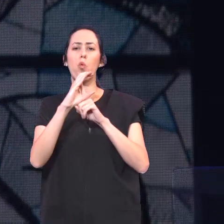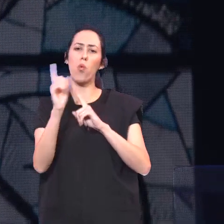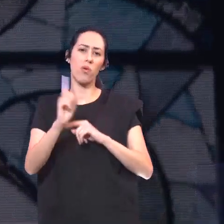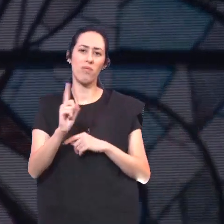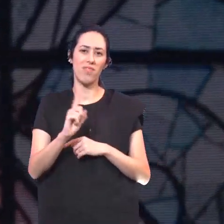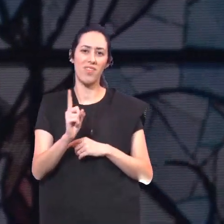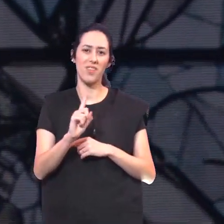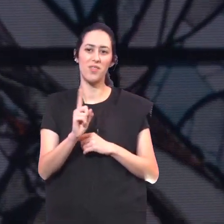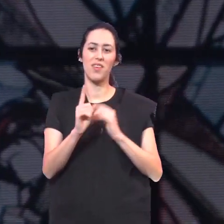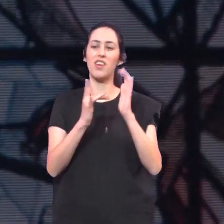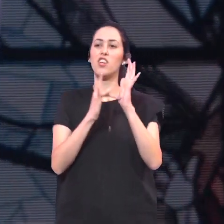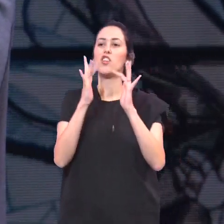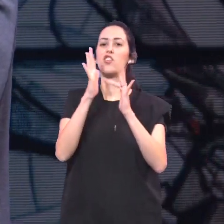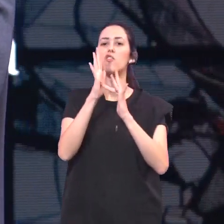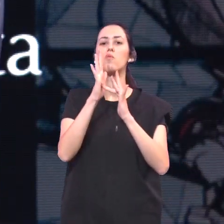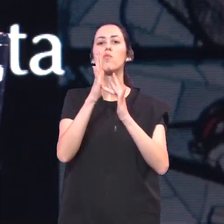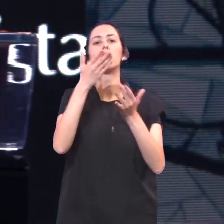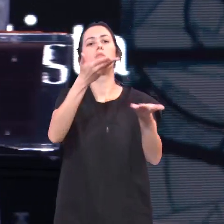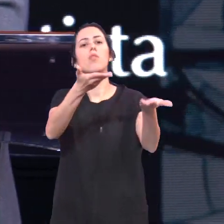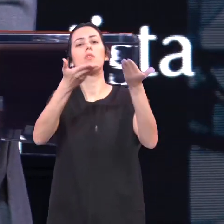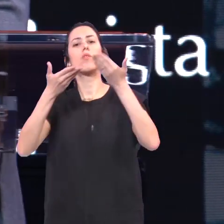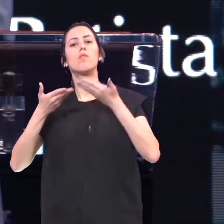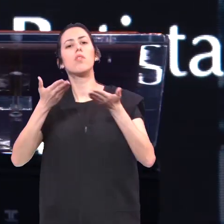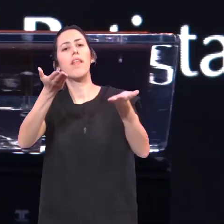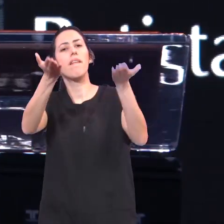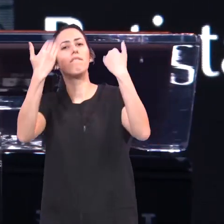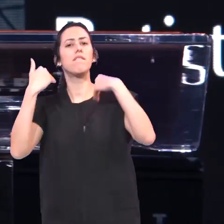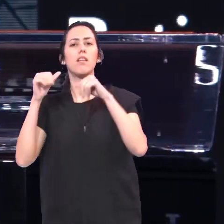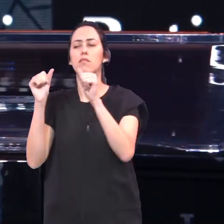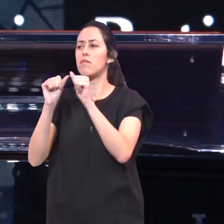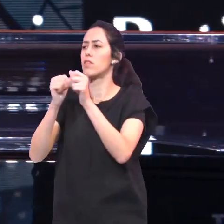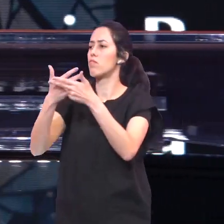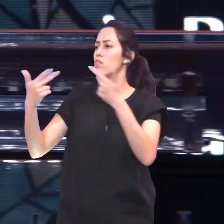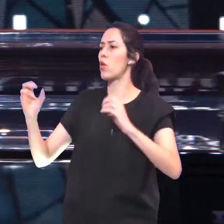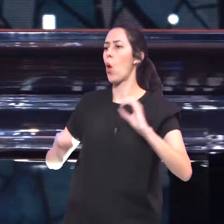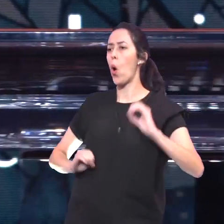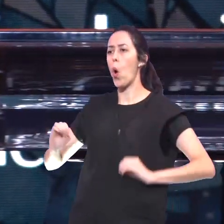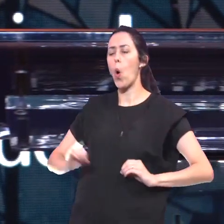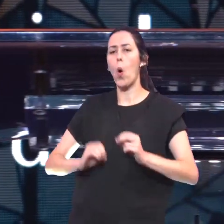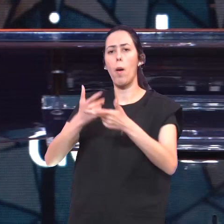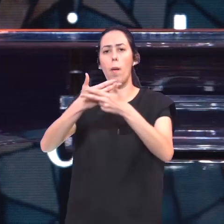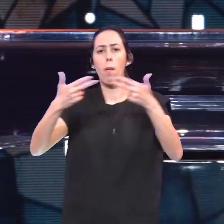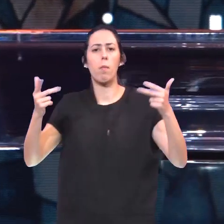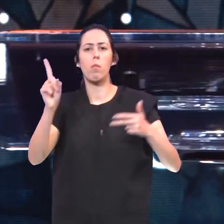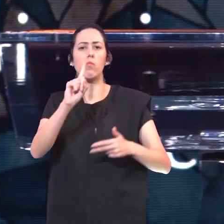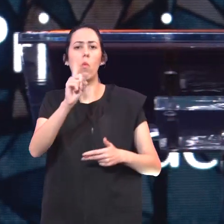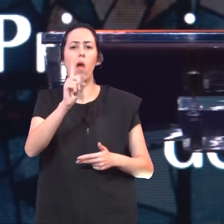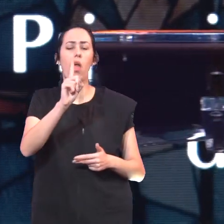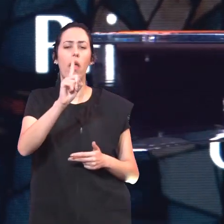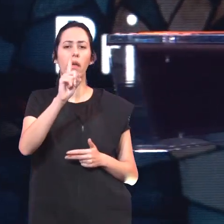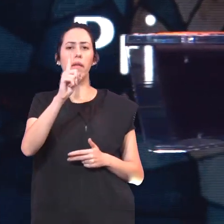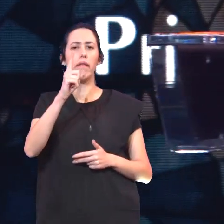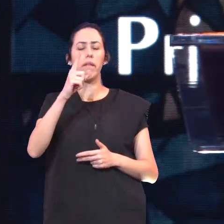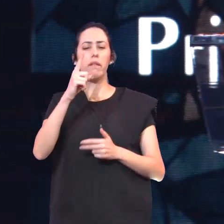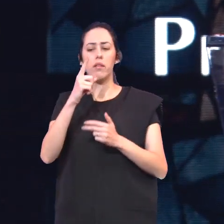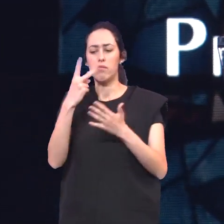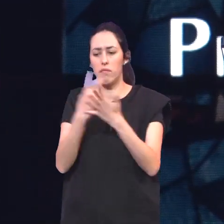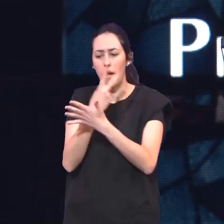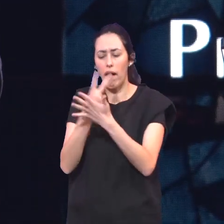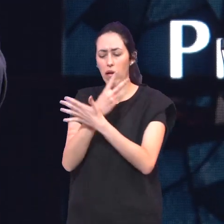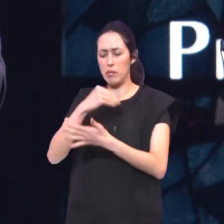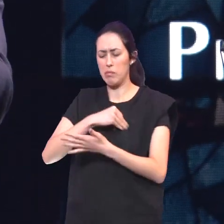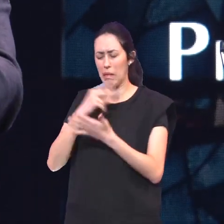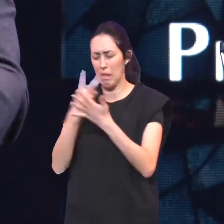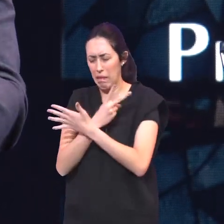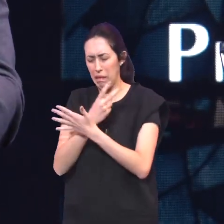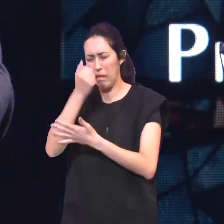Jesus Não é para as boas obras Não é para a penitência O convite de Jesus Não é